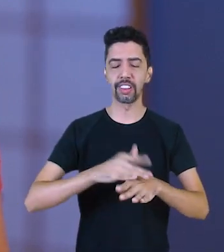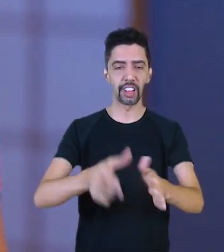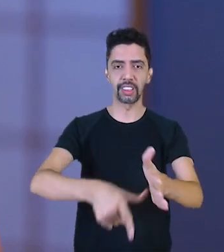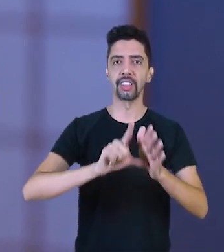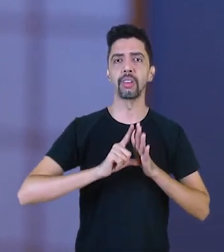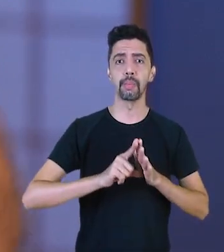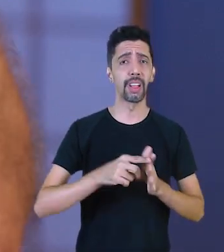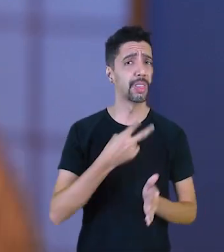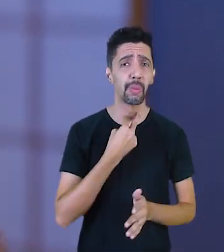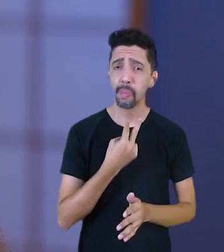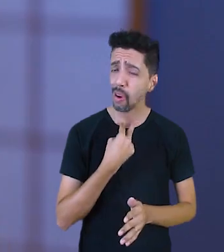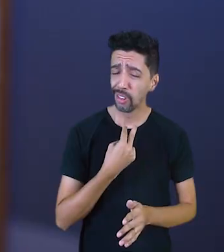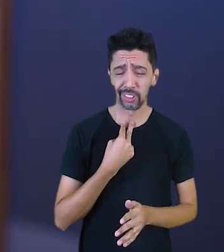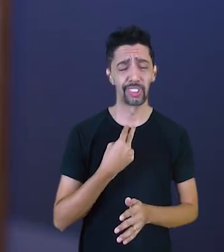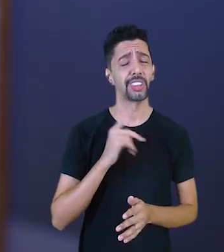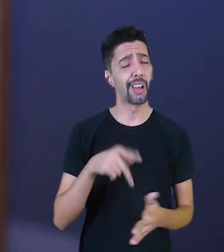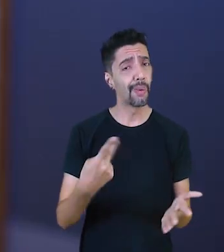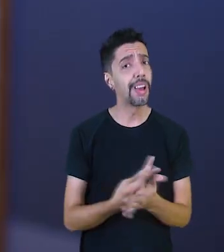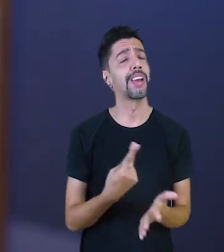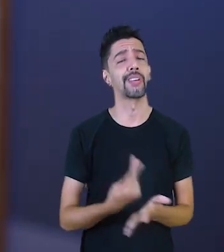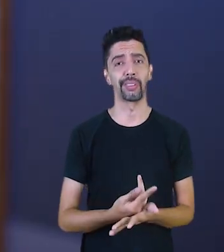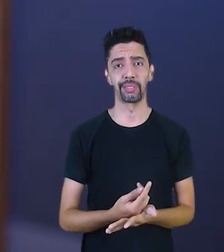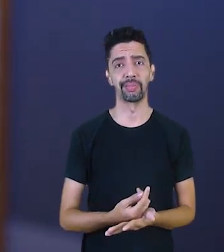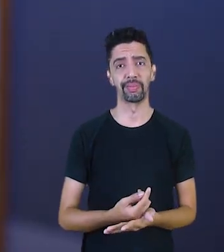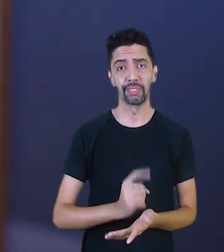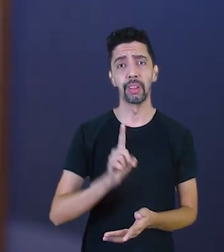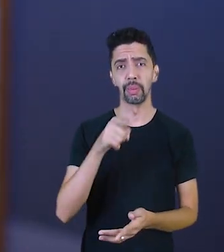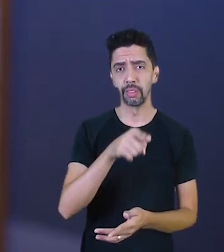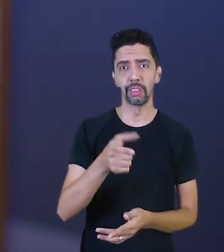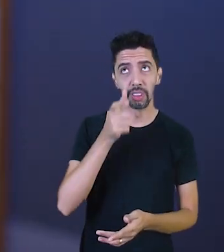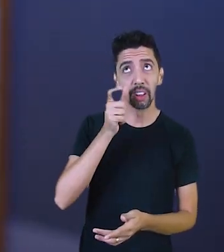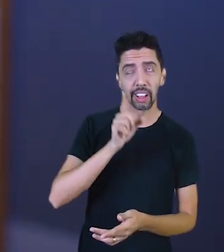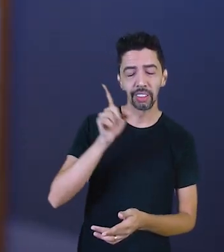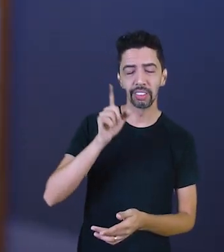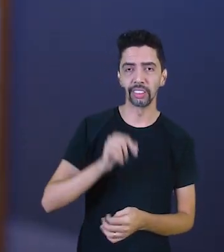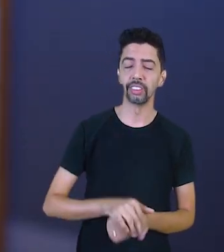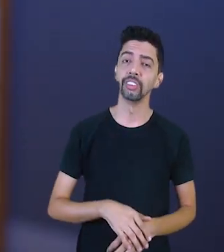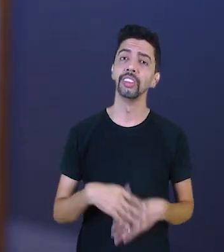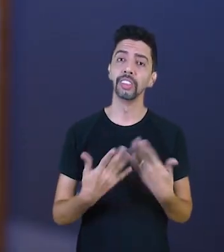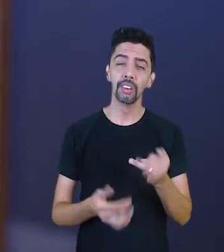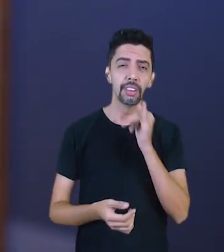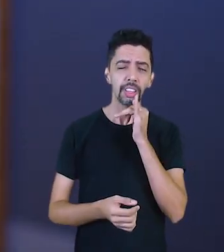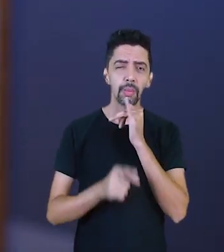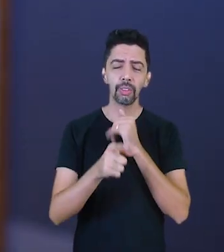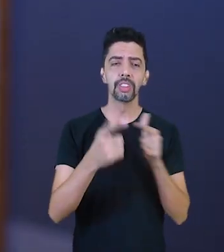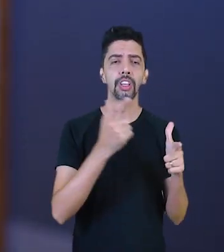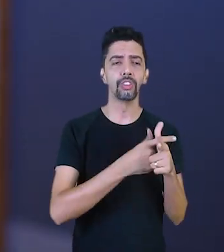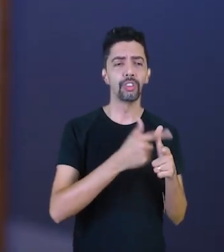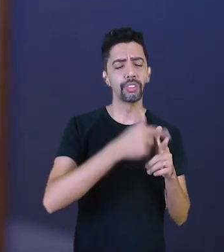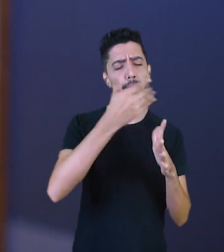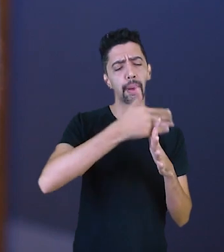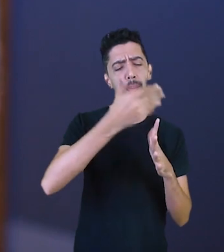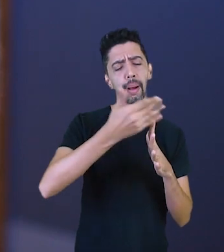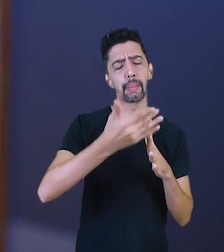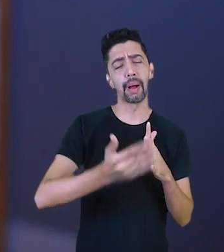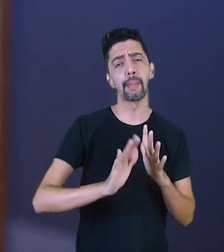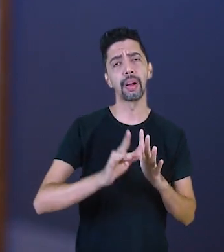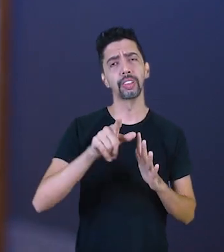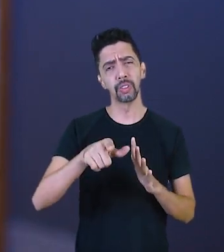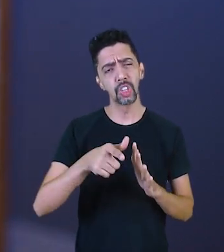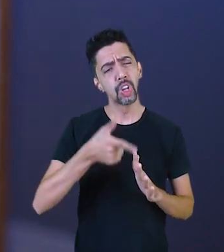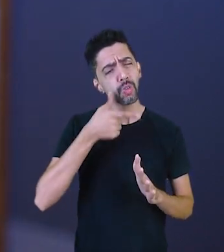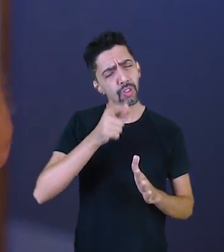famílias, de querer antecipar. Então, as dívidas que ainda não estão vencidas e você está conseguindo